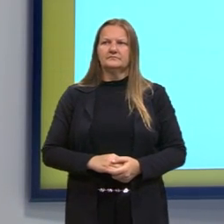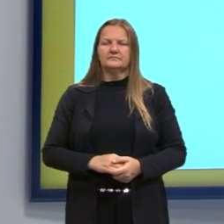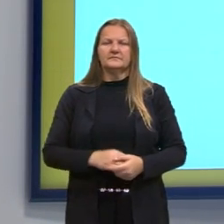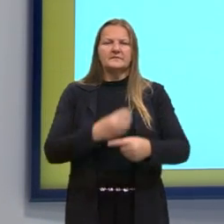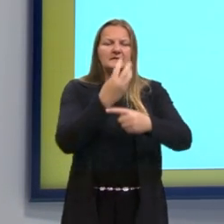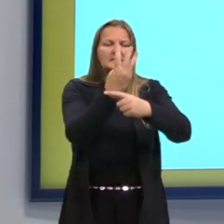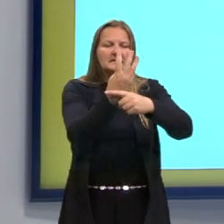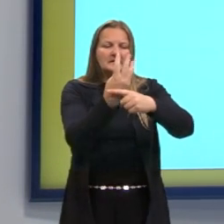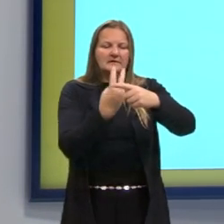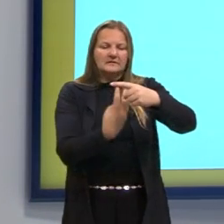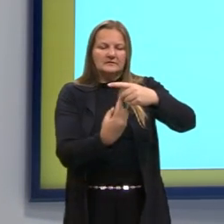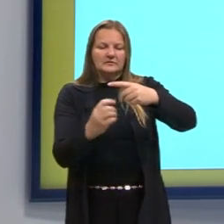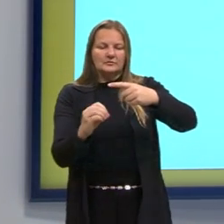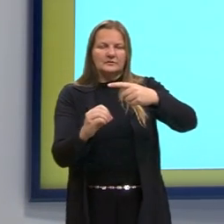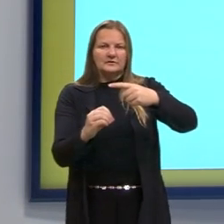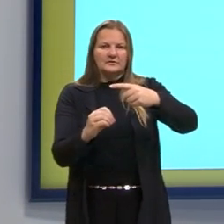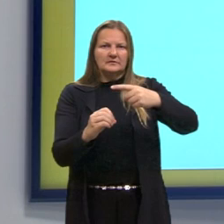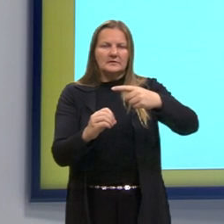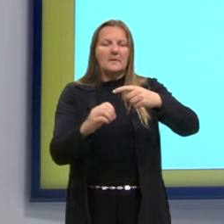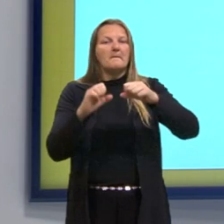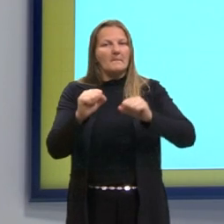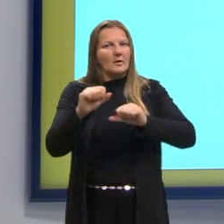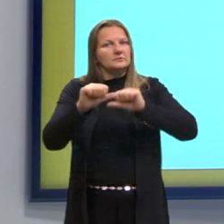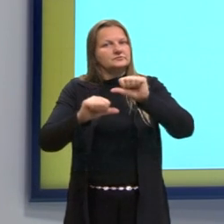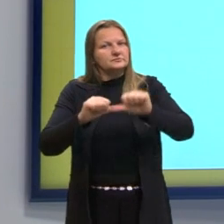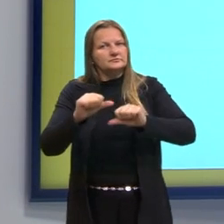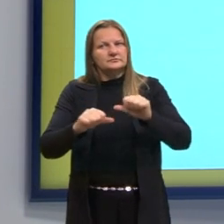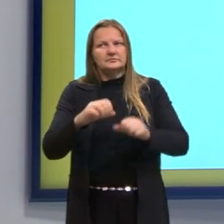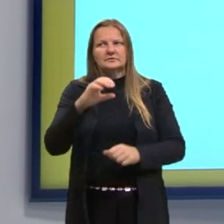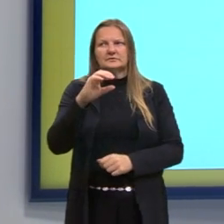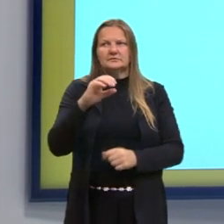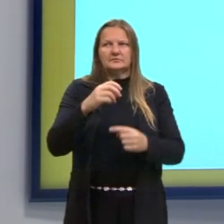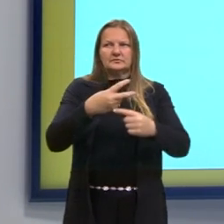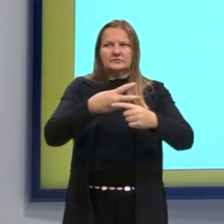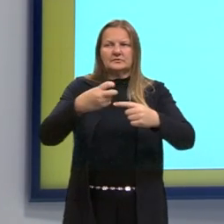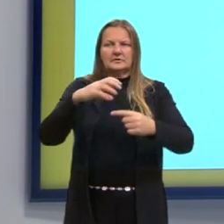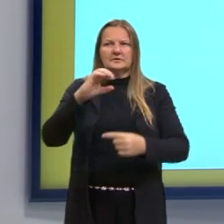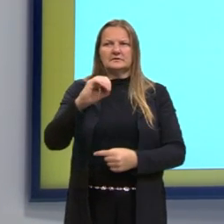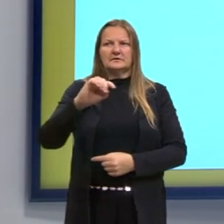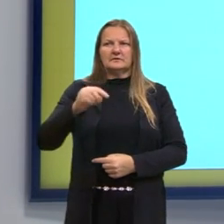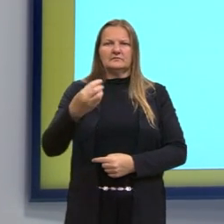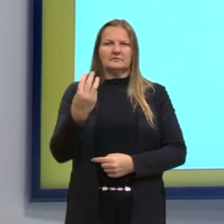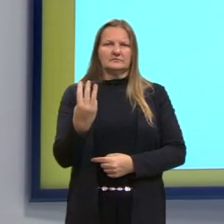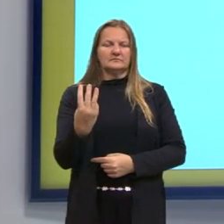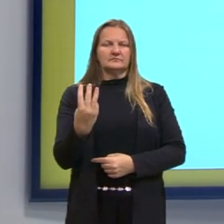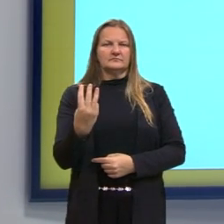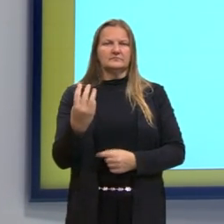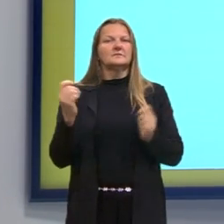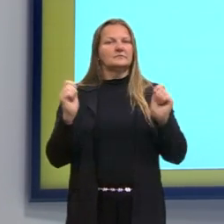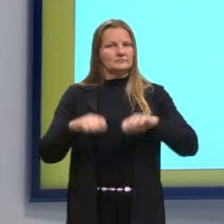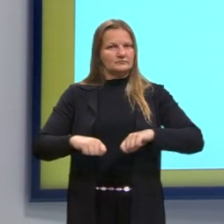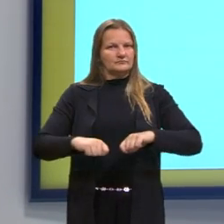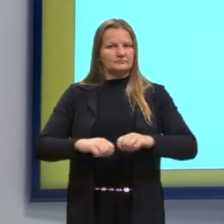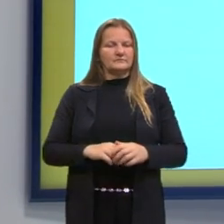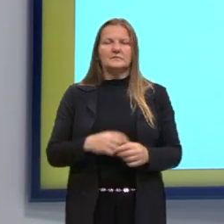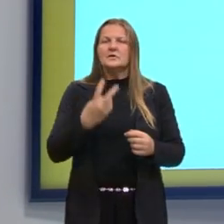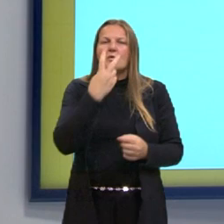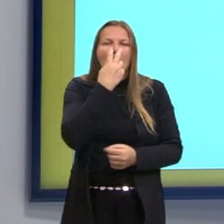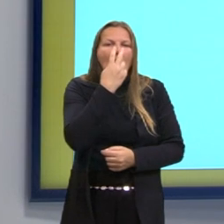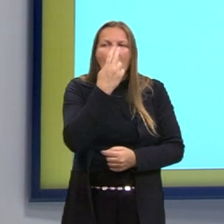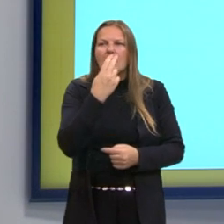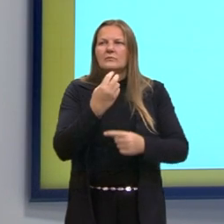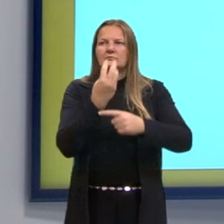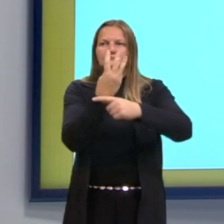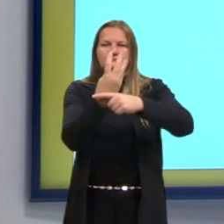porcentagem? Ainda não. Mas eu sei que 3 décimos eu posso escrever como 0,3, fazendo a divisão.